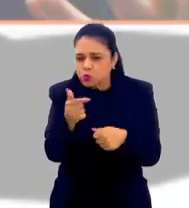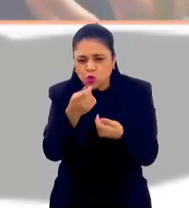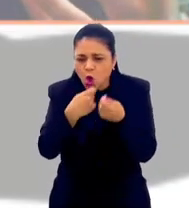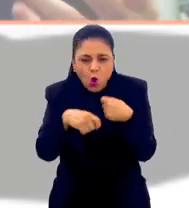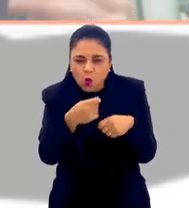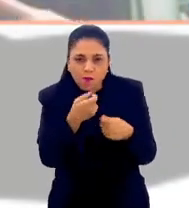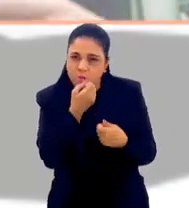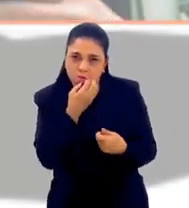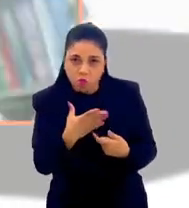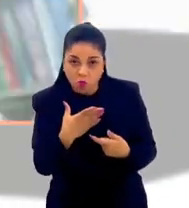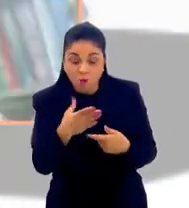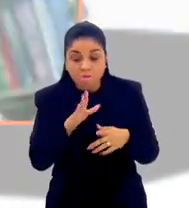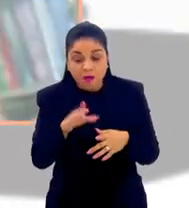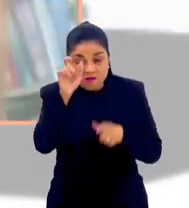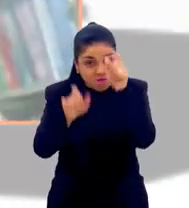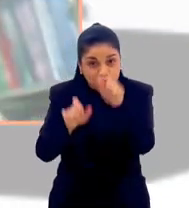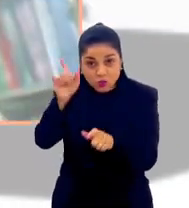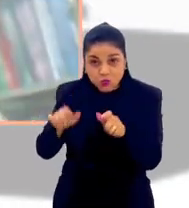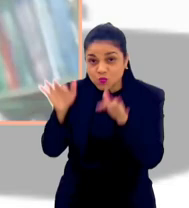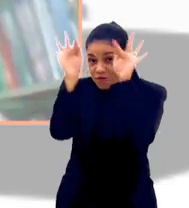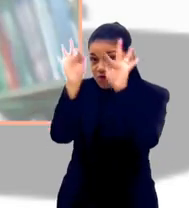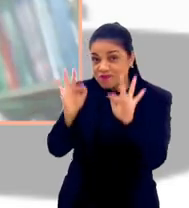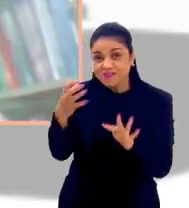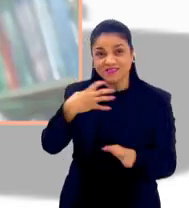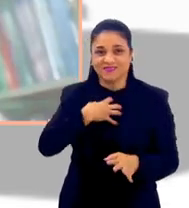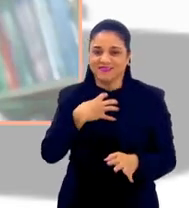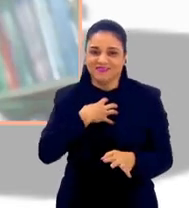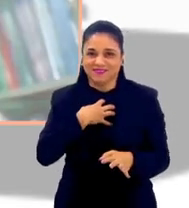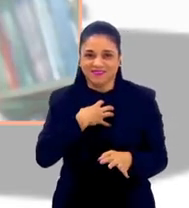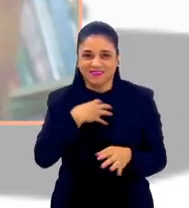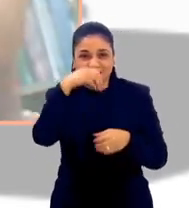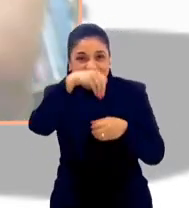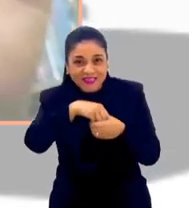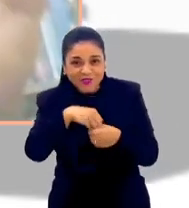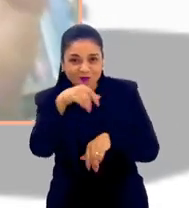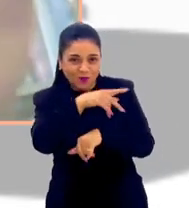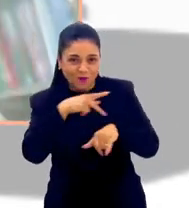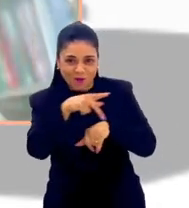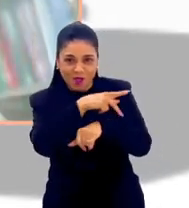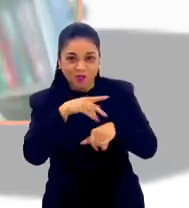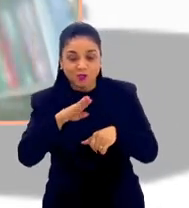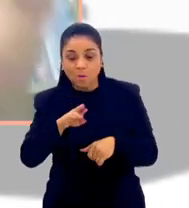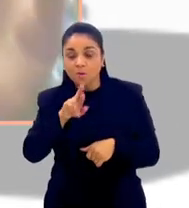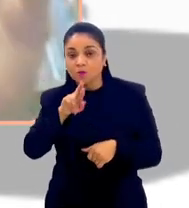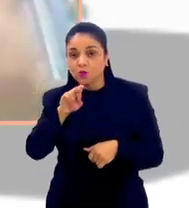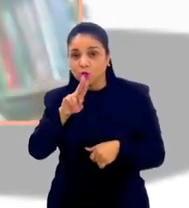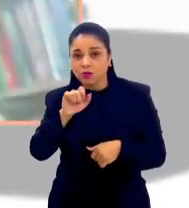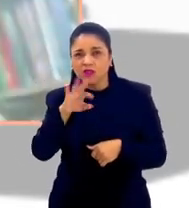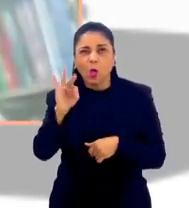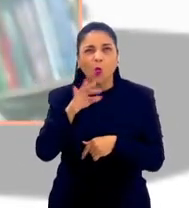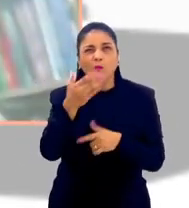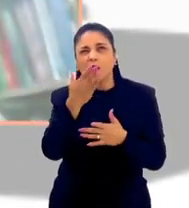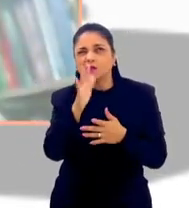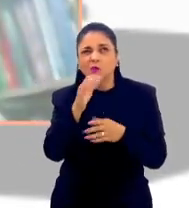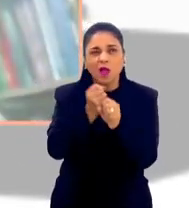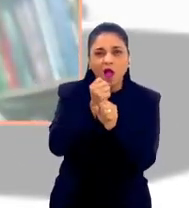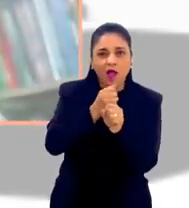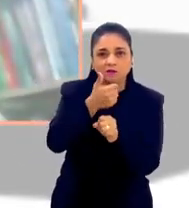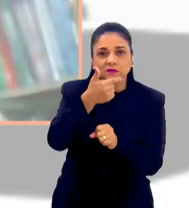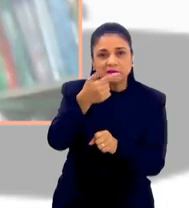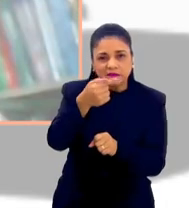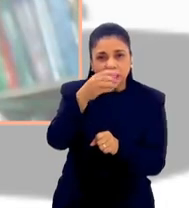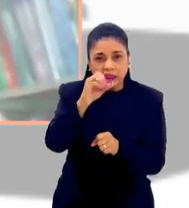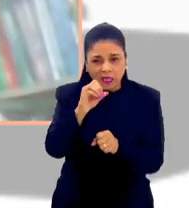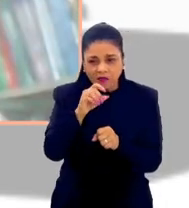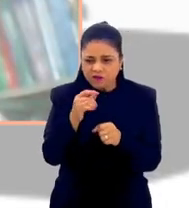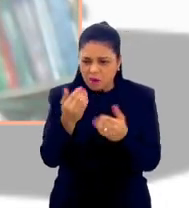economia, mas onde as pessoas viviam felizes. Então, o rei do Butão, lá nos anos 70, falou, peraí, vocês